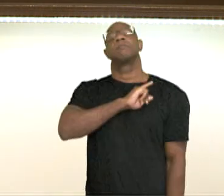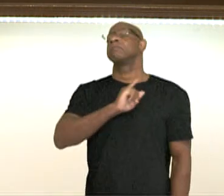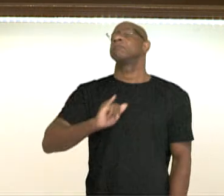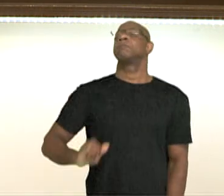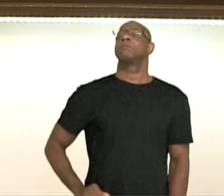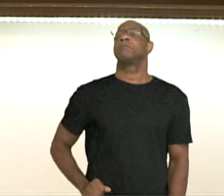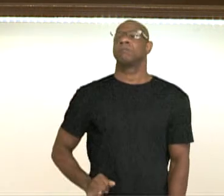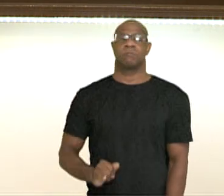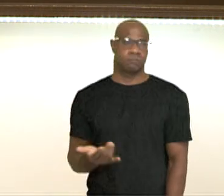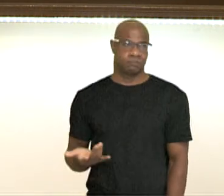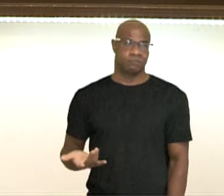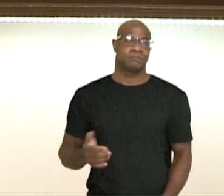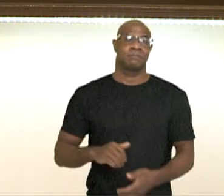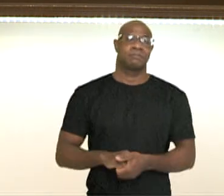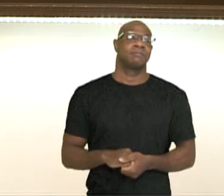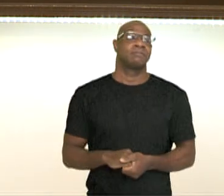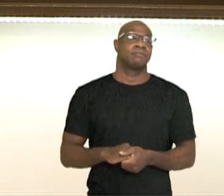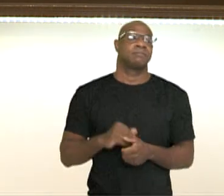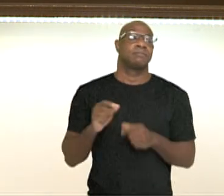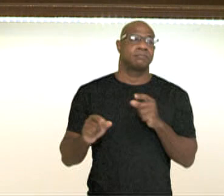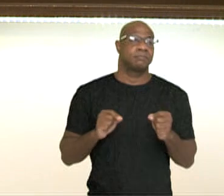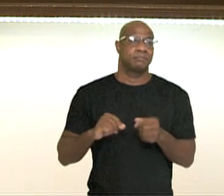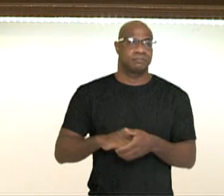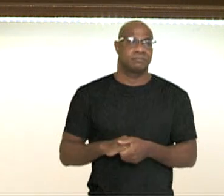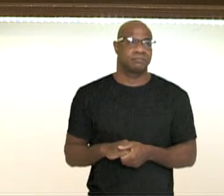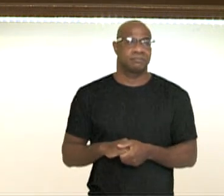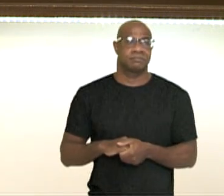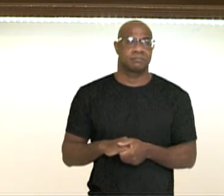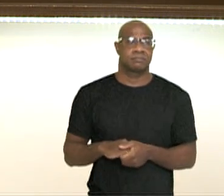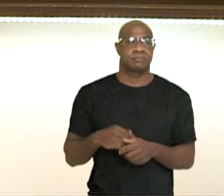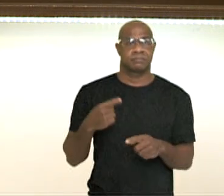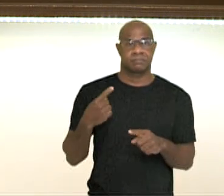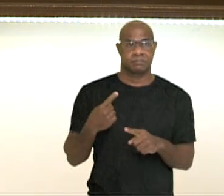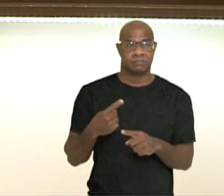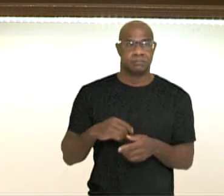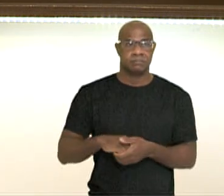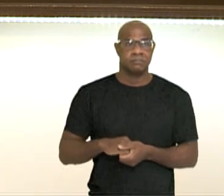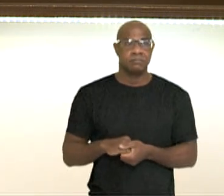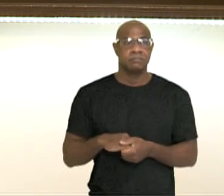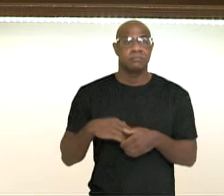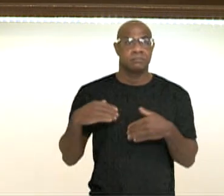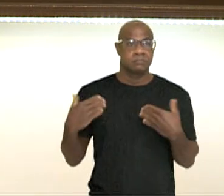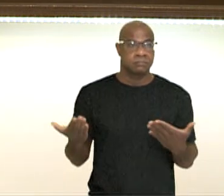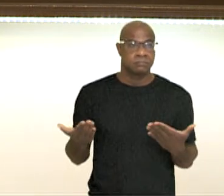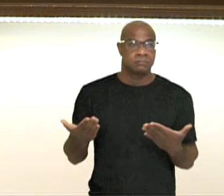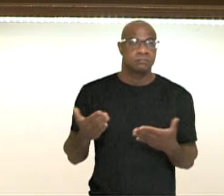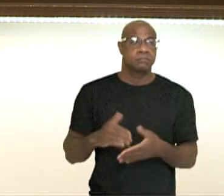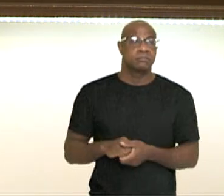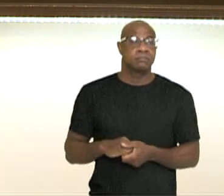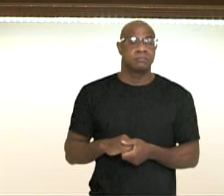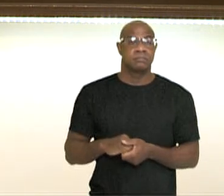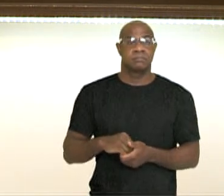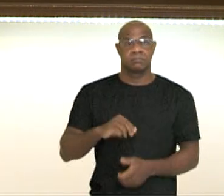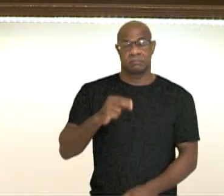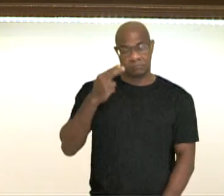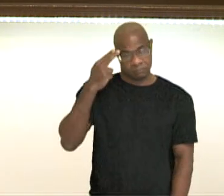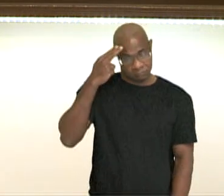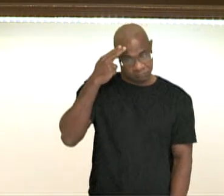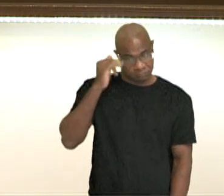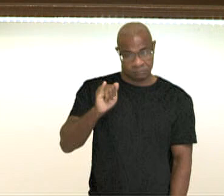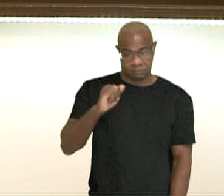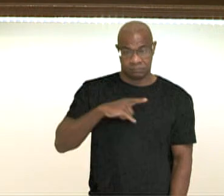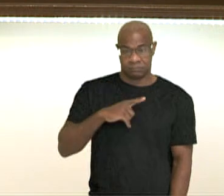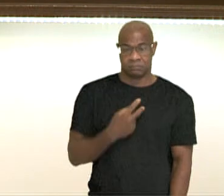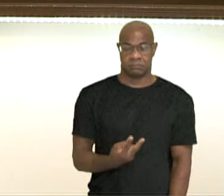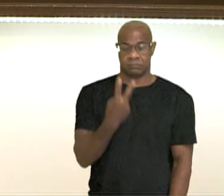acabar com que ele acaba sendo assassinado por parte dos seus antigos apoiadores. Então, o Haiti vai se dividir em dois,